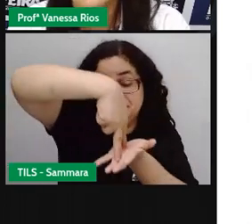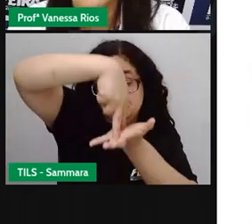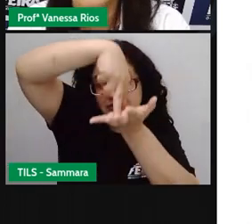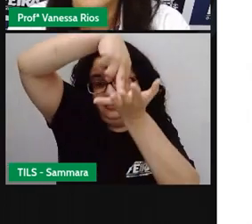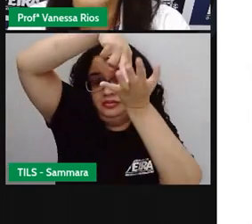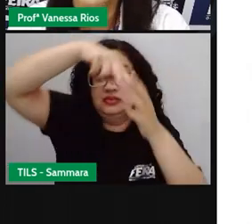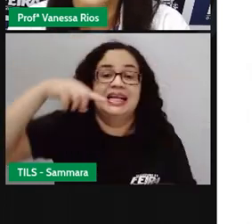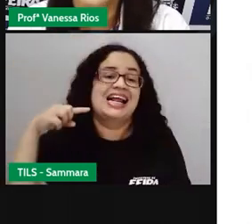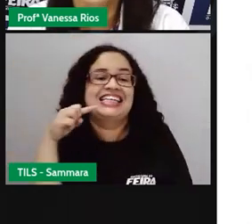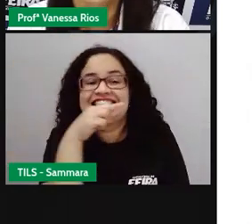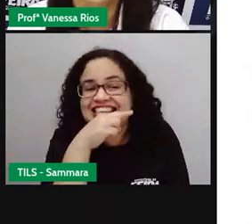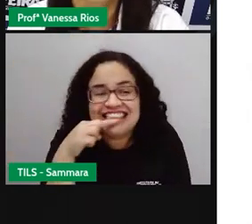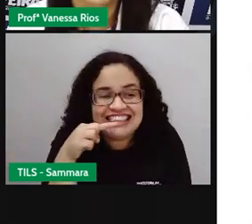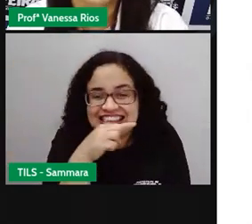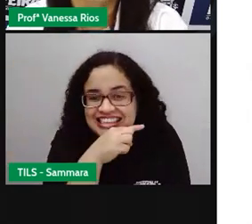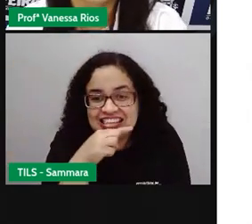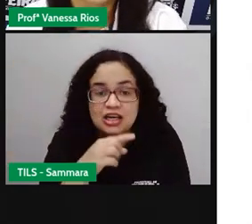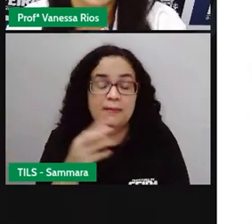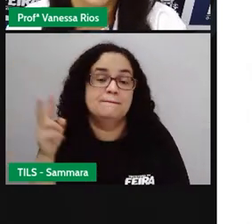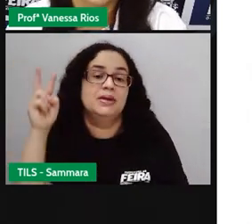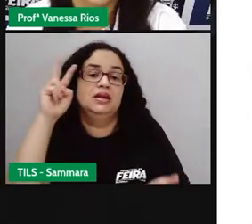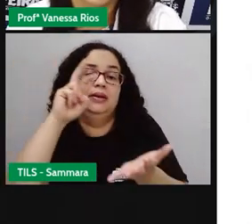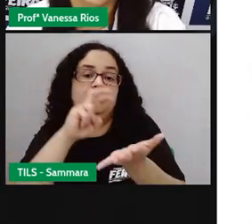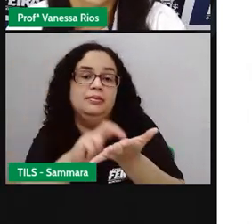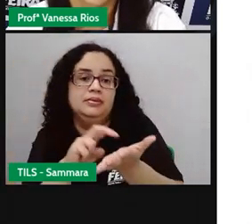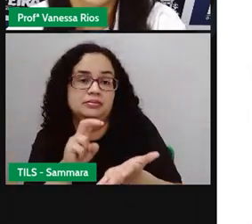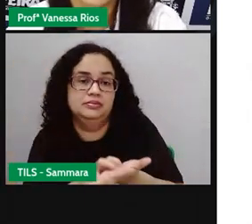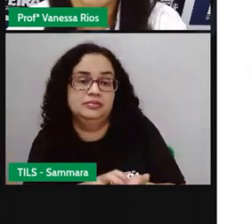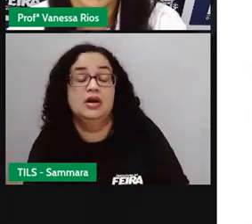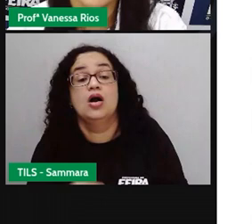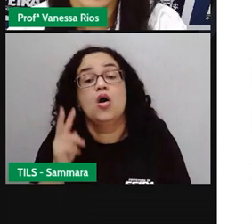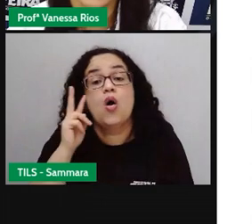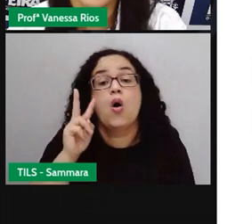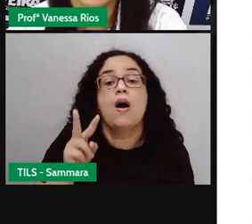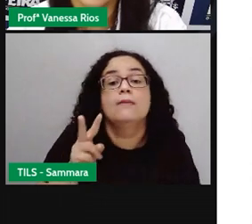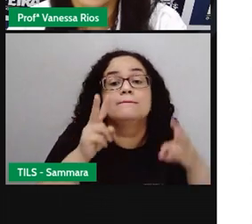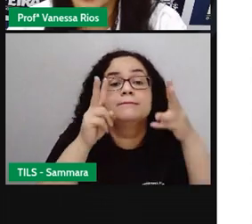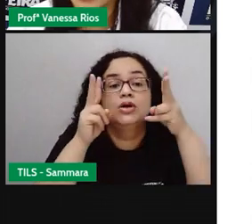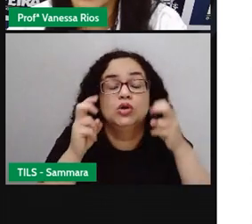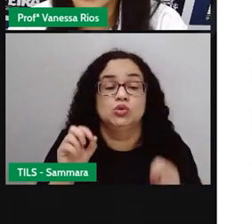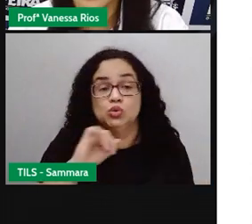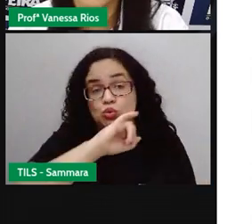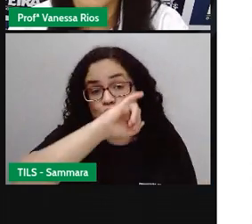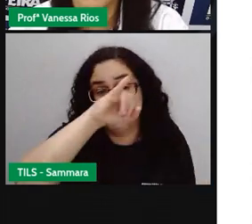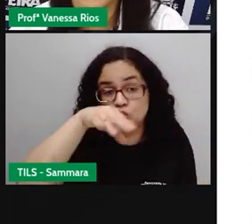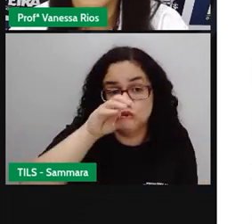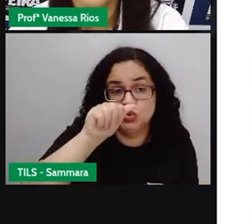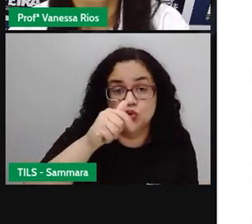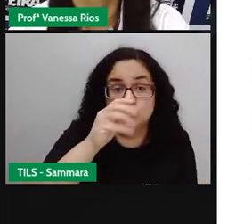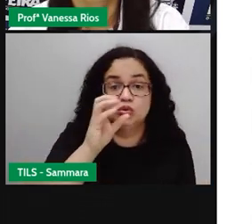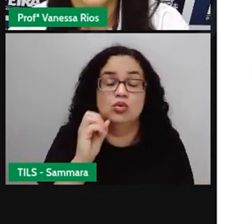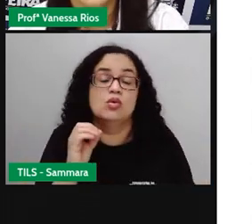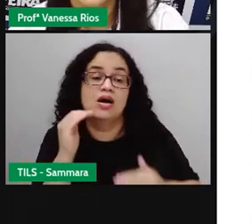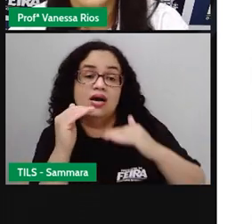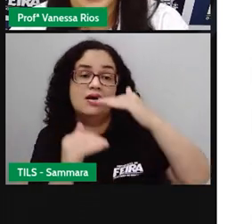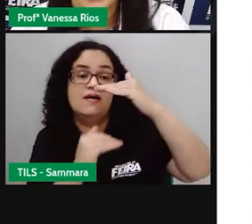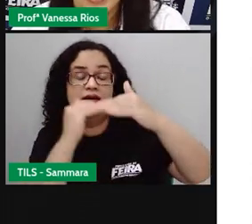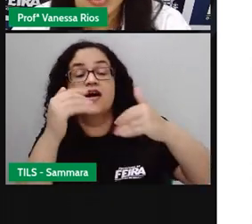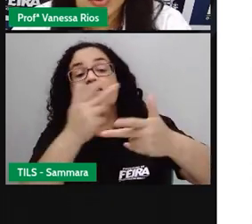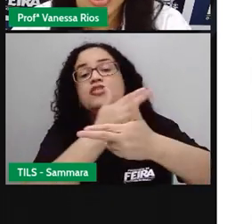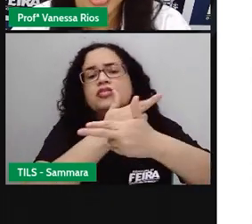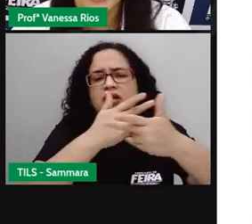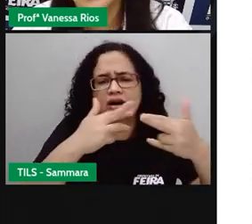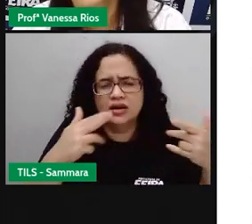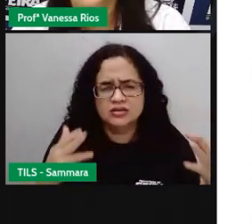e escovou os dentes pela manhã. Então, a gente observa aí que João desenvolveu várias